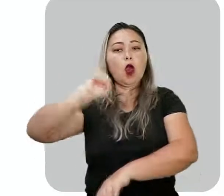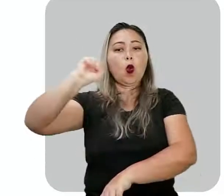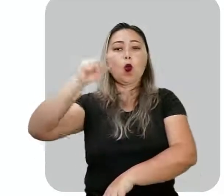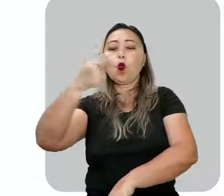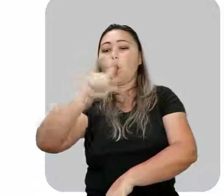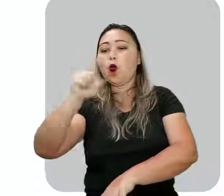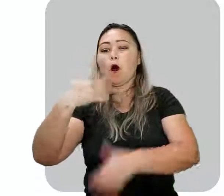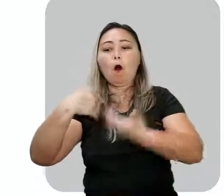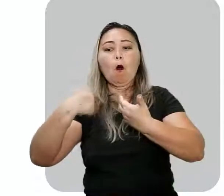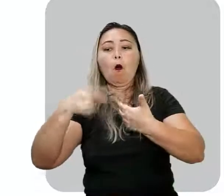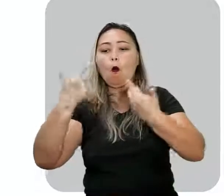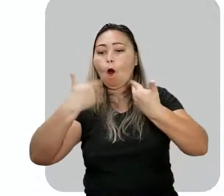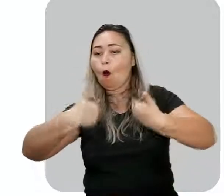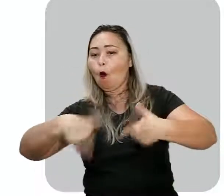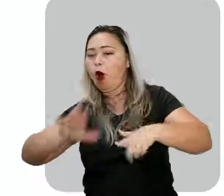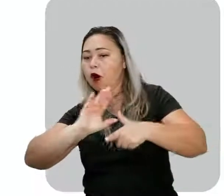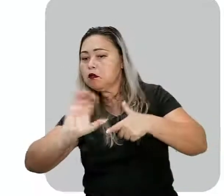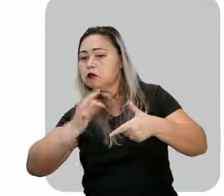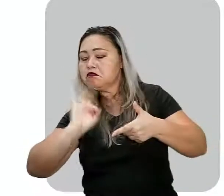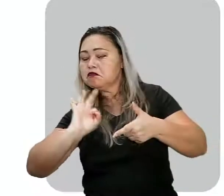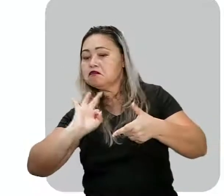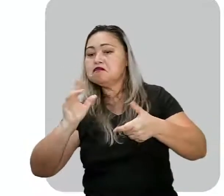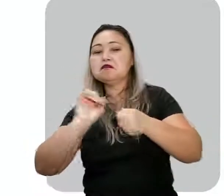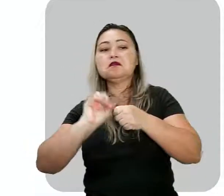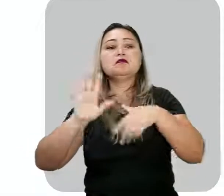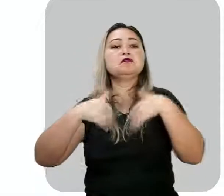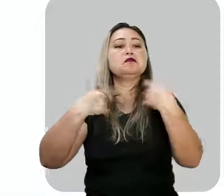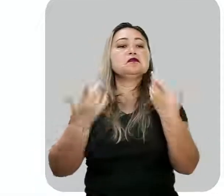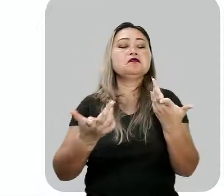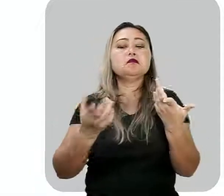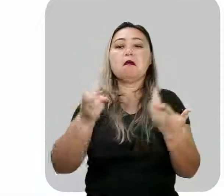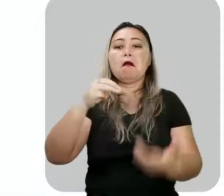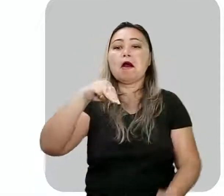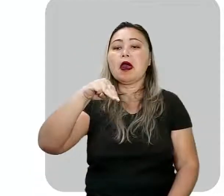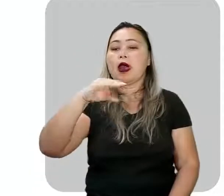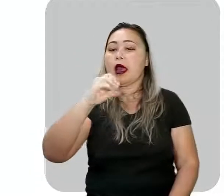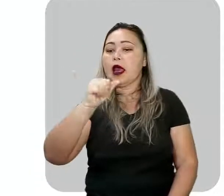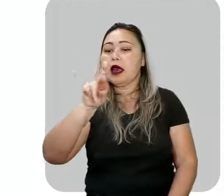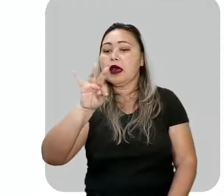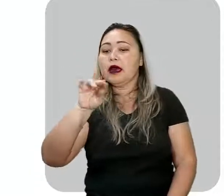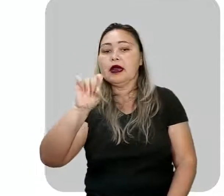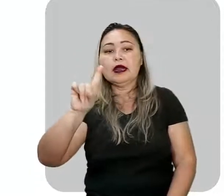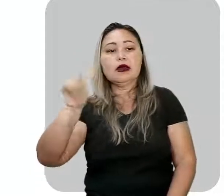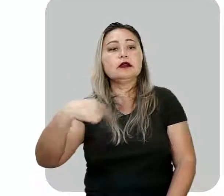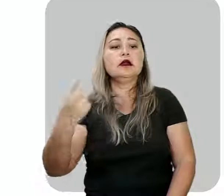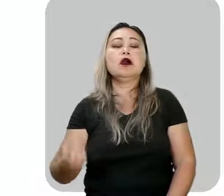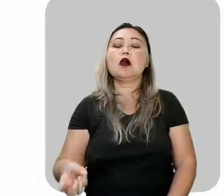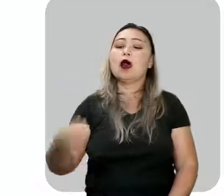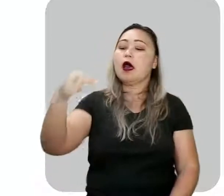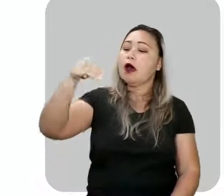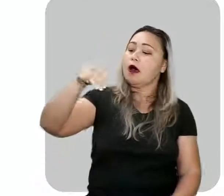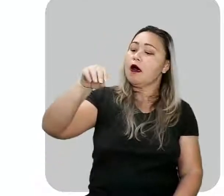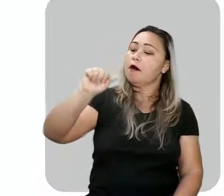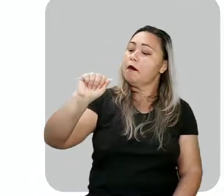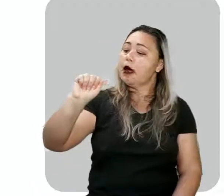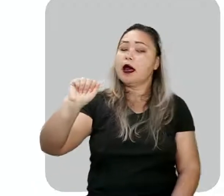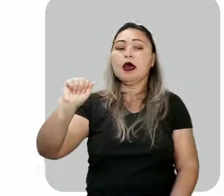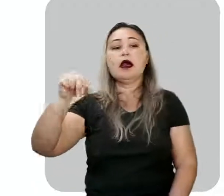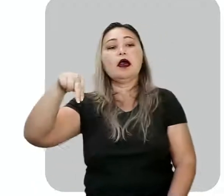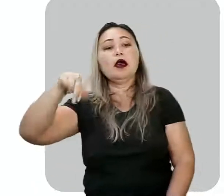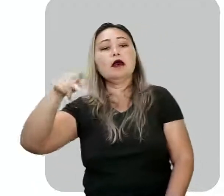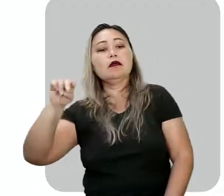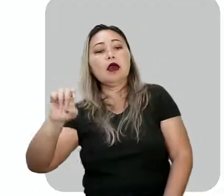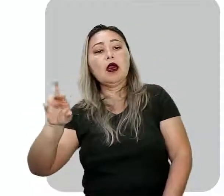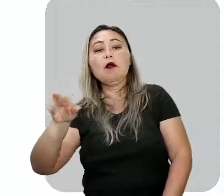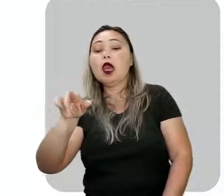Sininho Karate. Manap, irmão de Macunaíma que representa a figura do negro. Jigê,